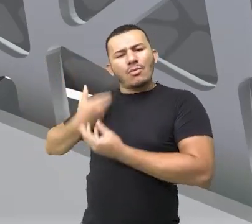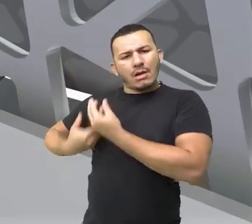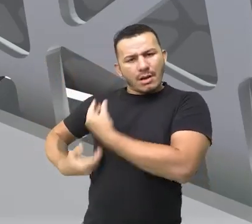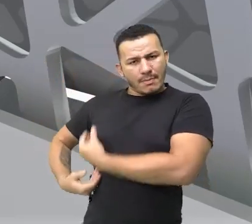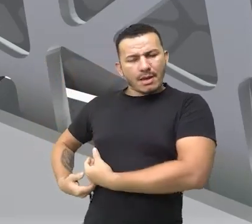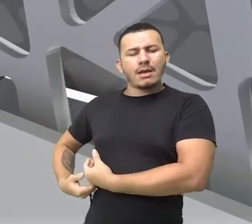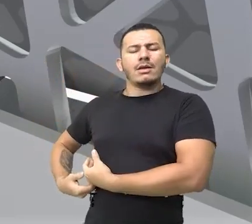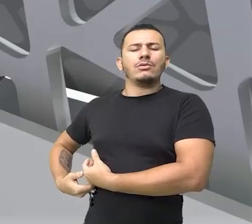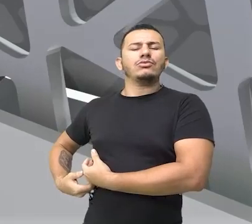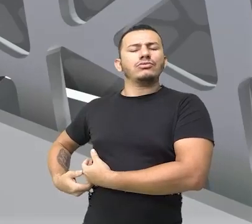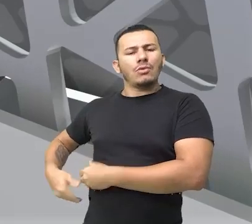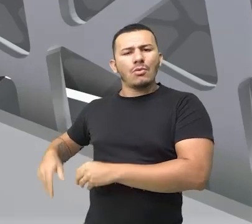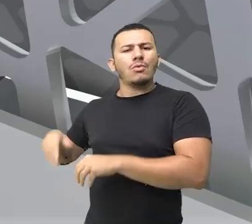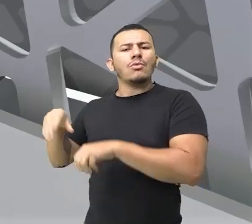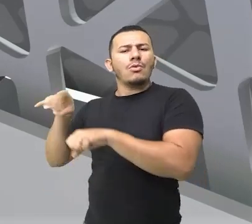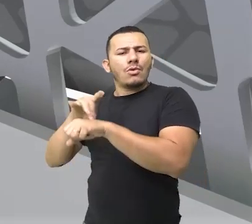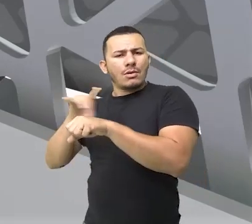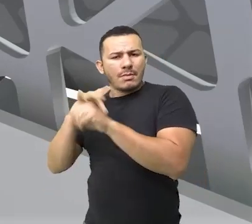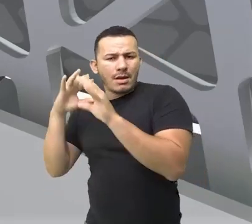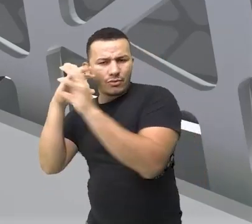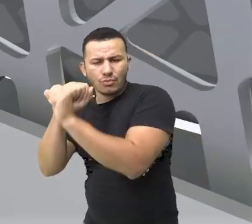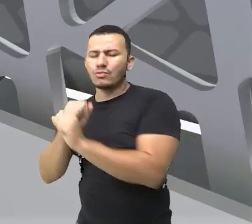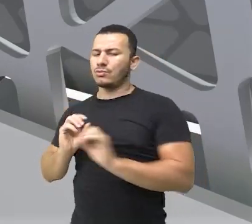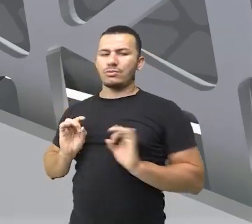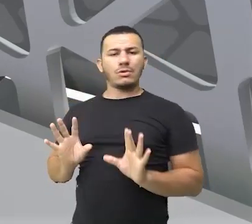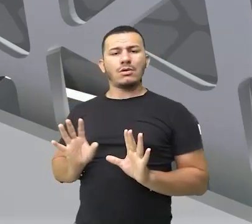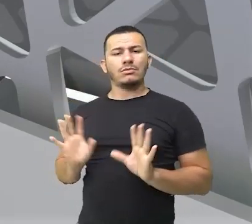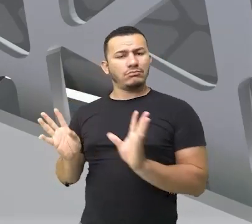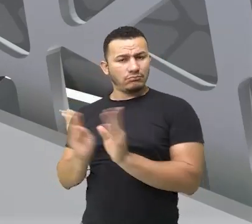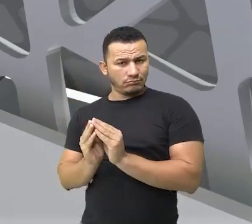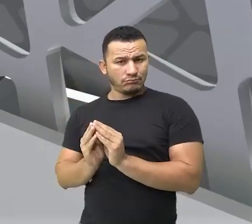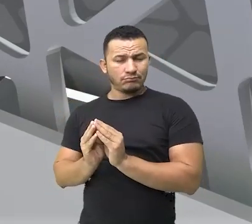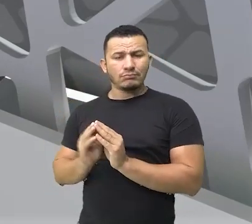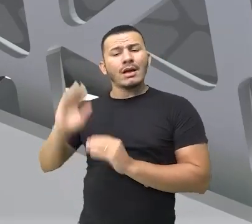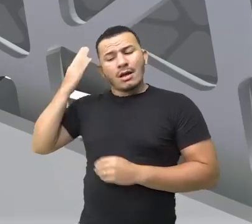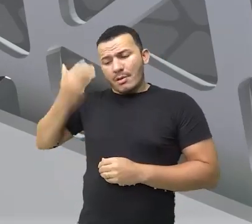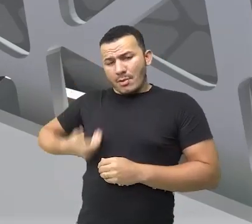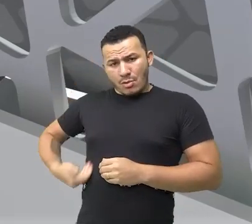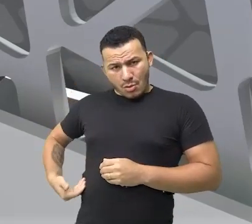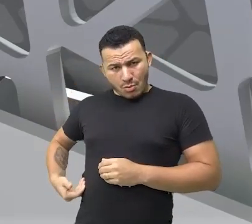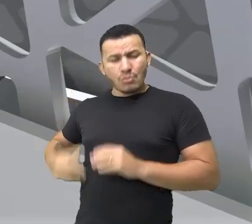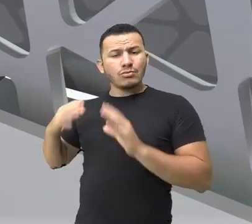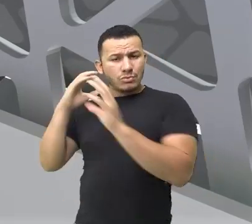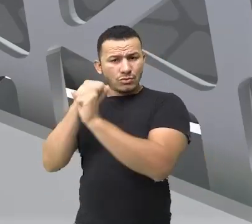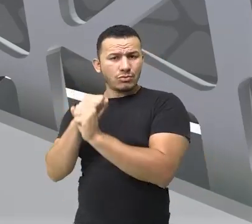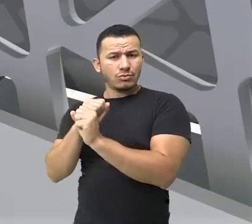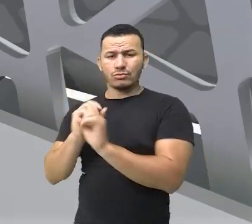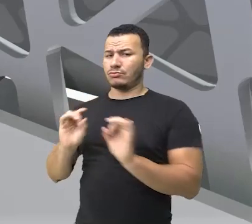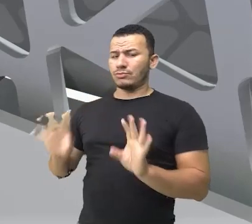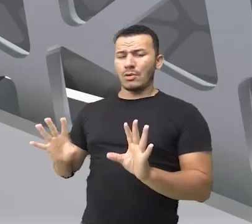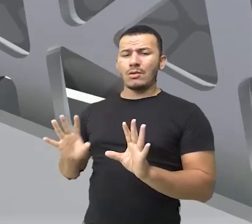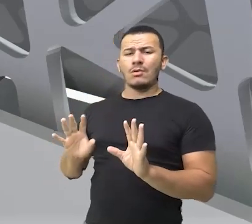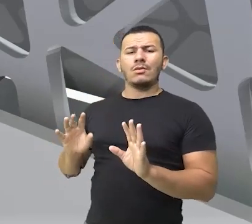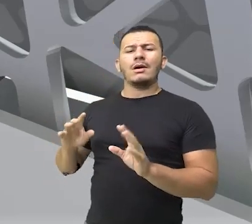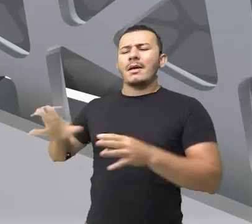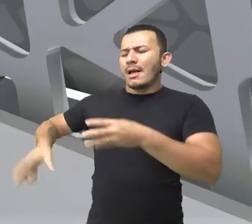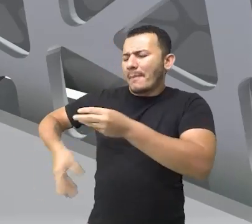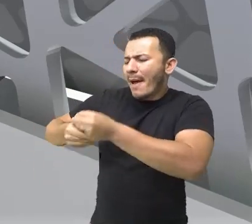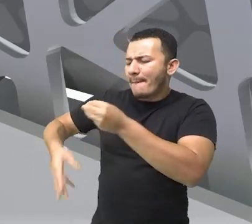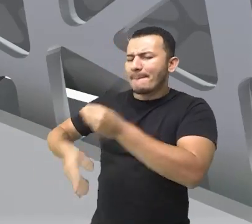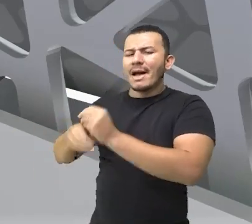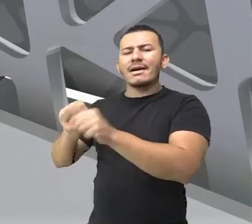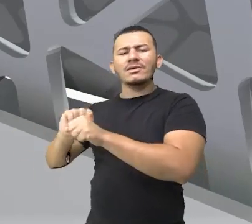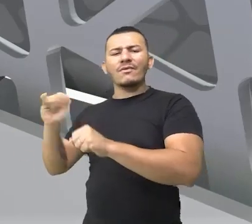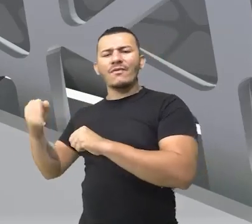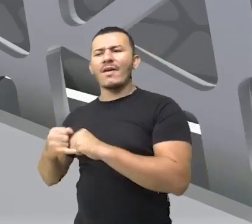objetivo, indicando como era realmente o cabelo de Irassema. Era um cabelo longo e negro, certo? A gente não tem os adverbios.